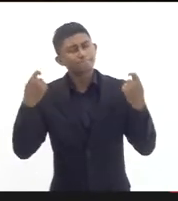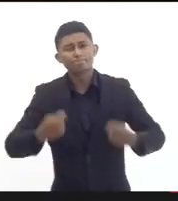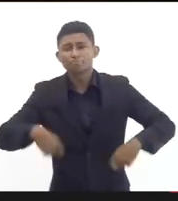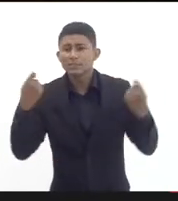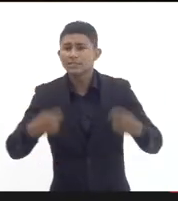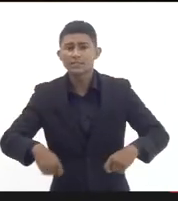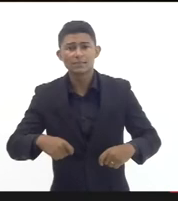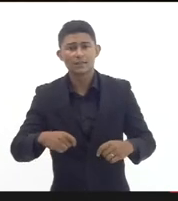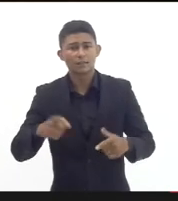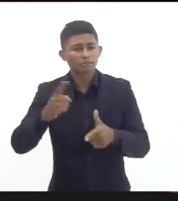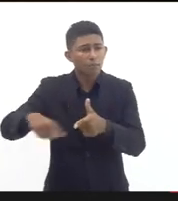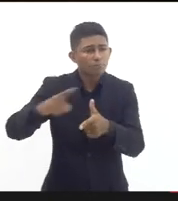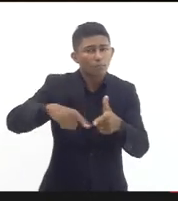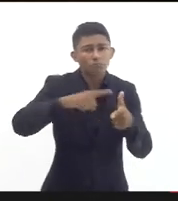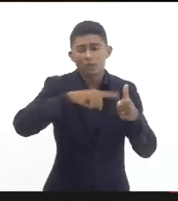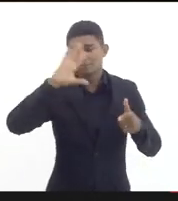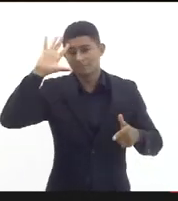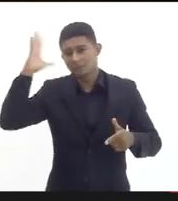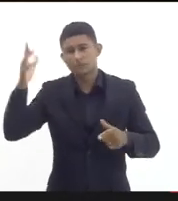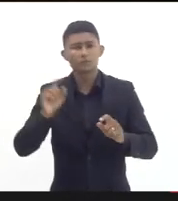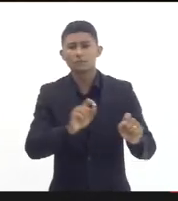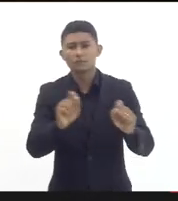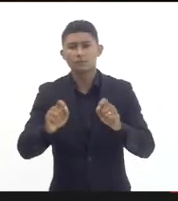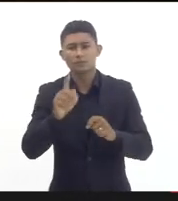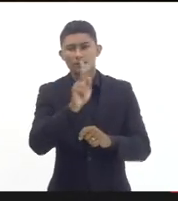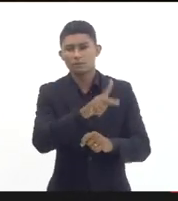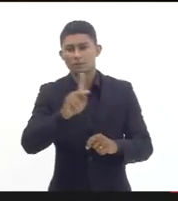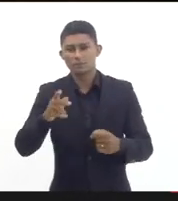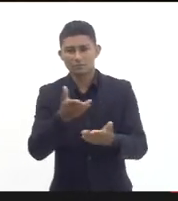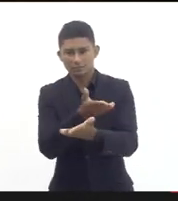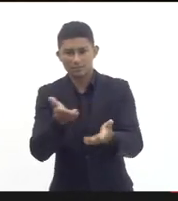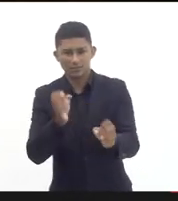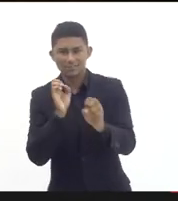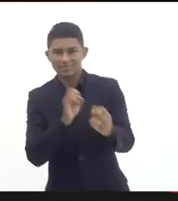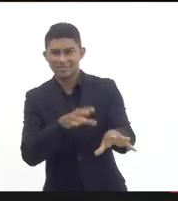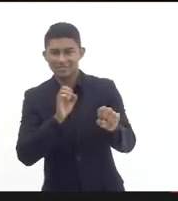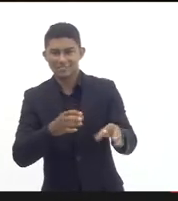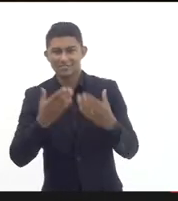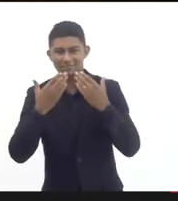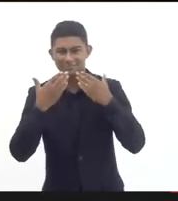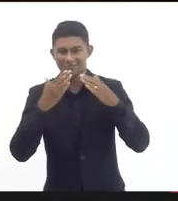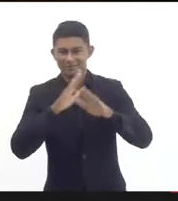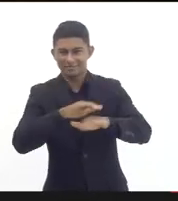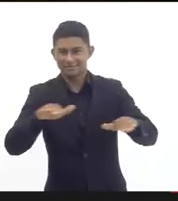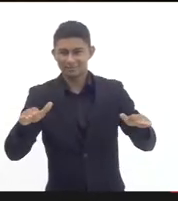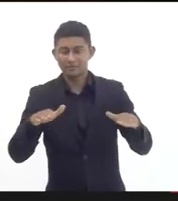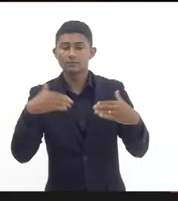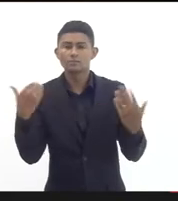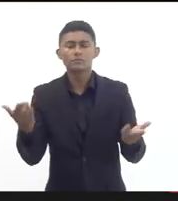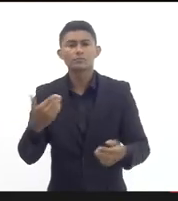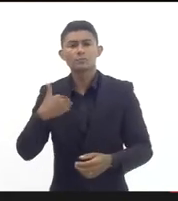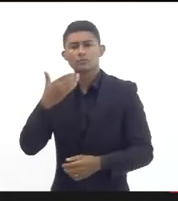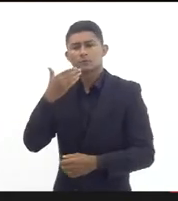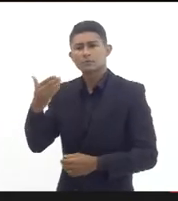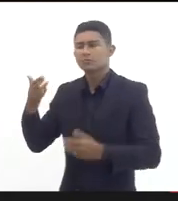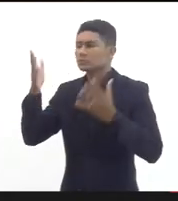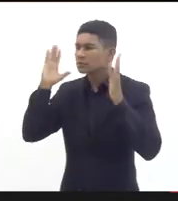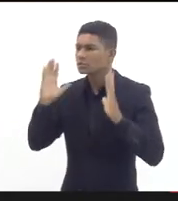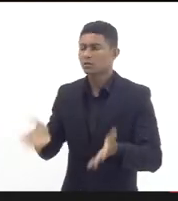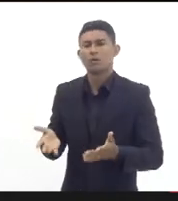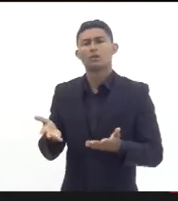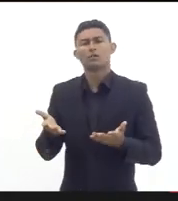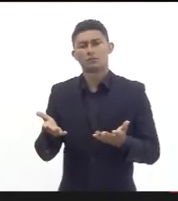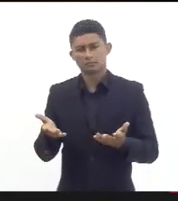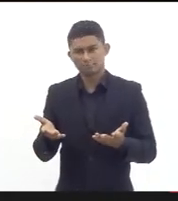professores da educação infantil e dos anos iniciais então eu solicitei a participação